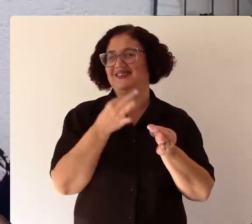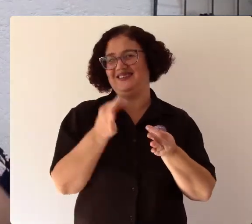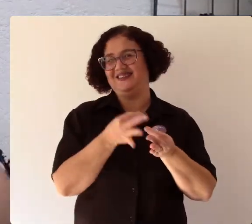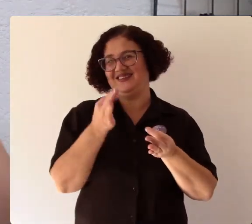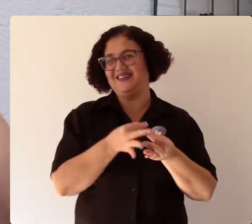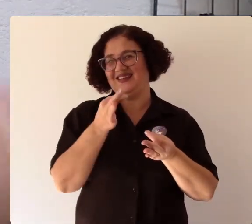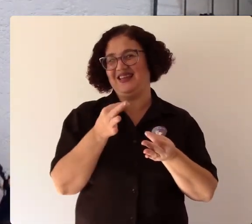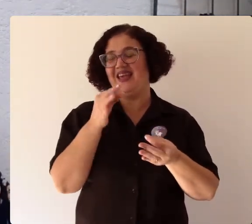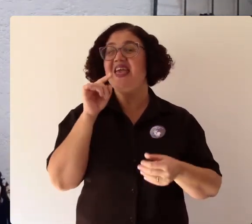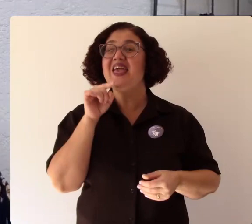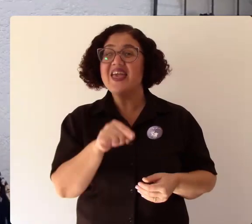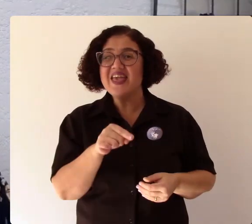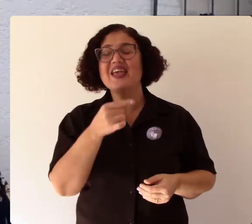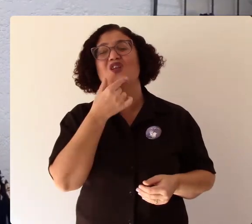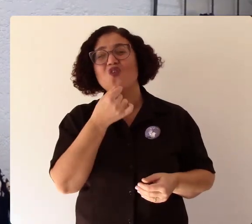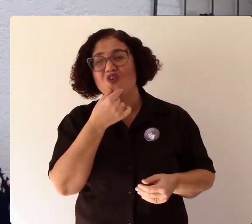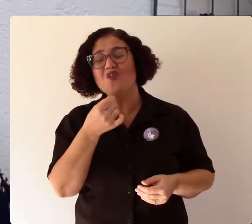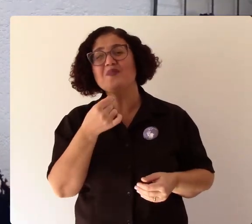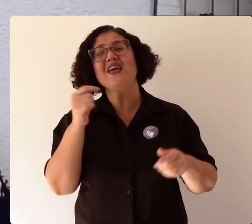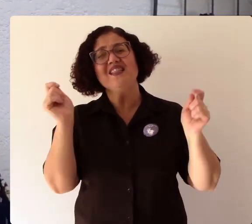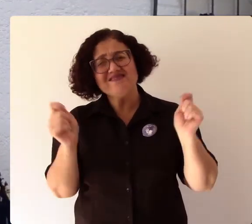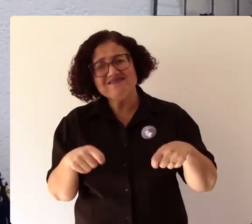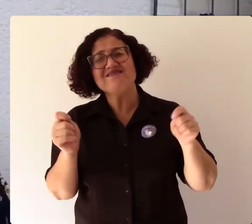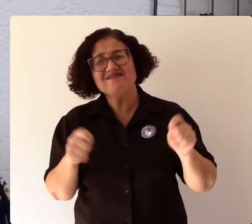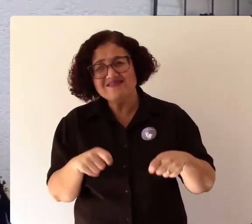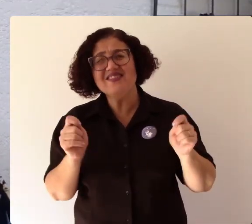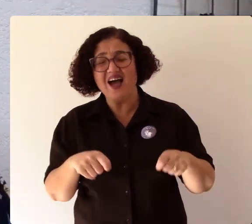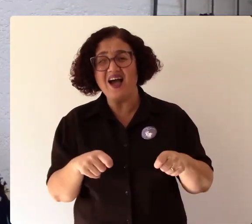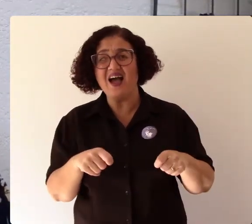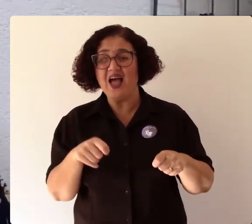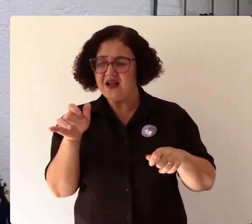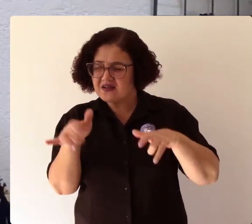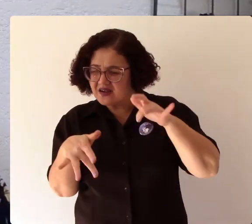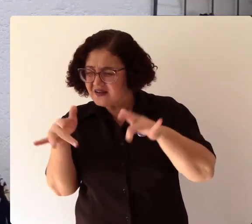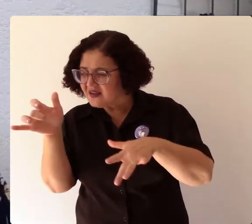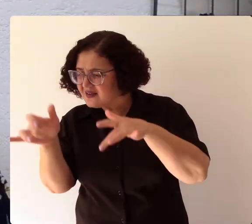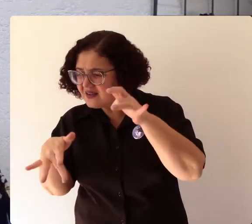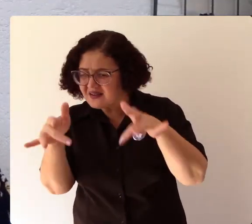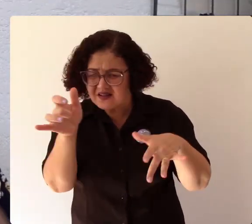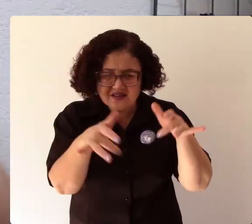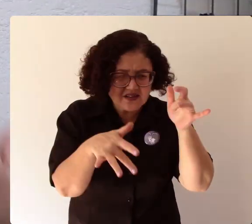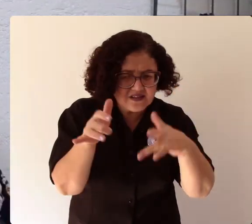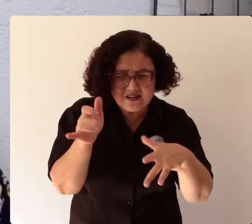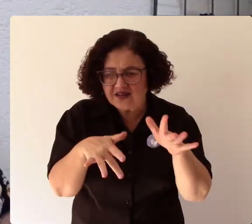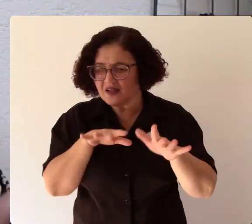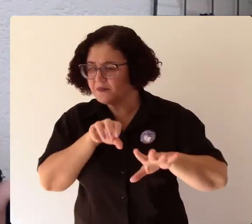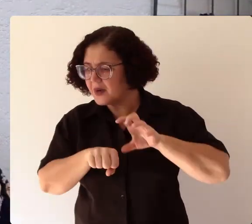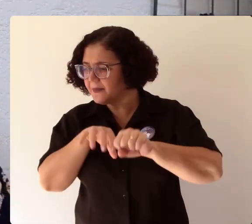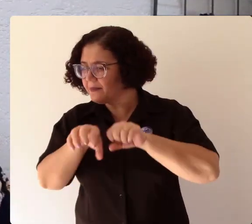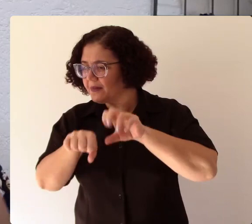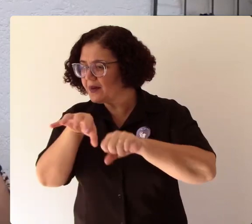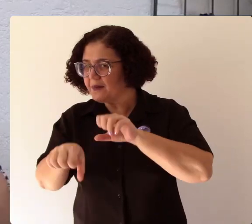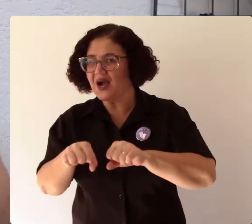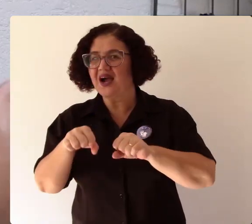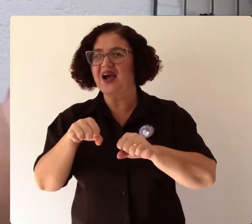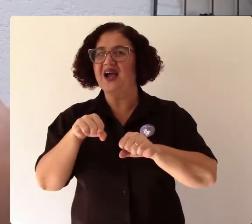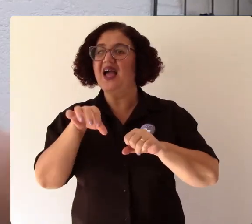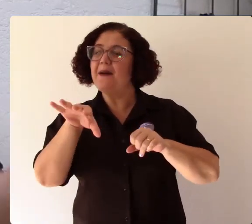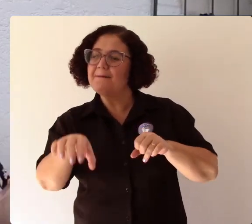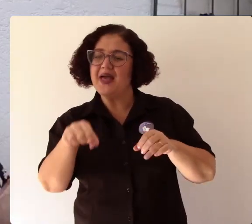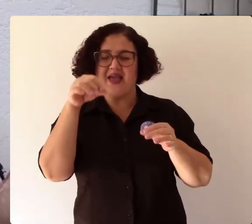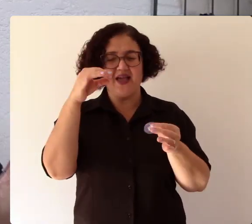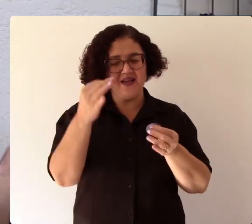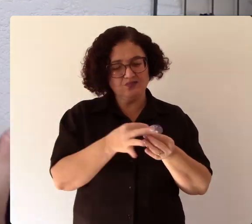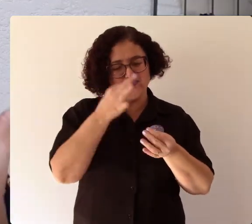algo ele constrói algo com o que tem a partir do que tem e significa e